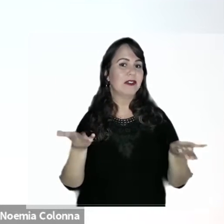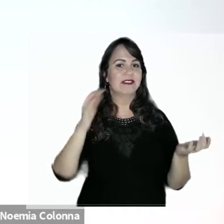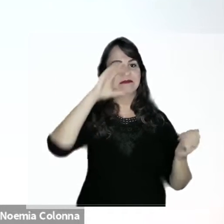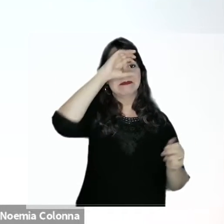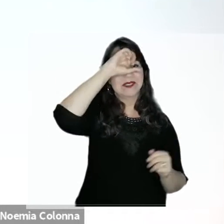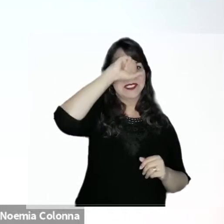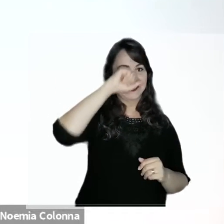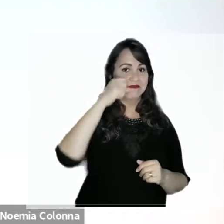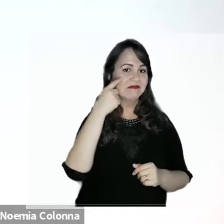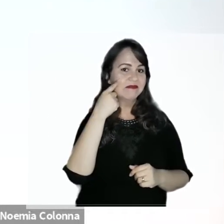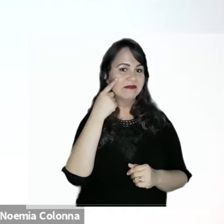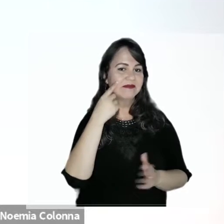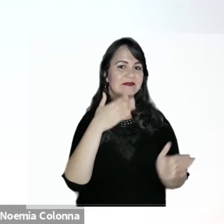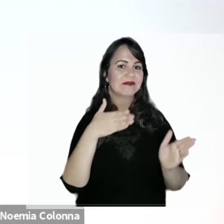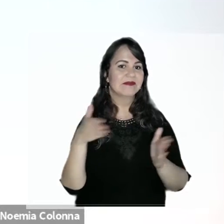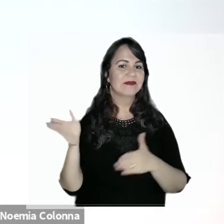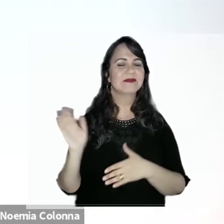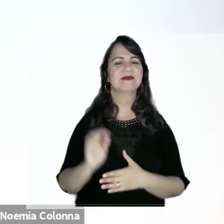o que vamos ver aqui hoje?